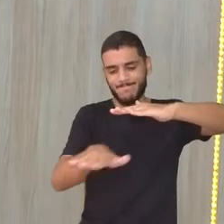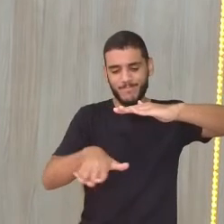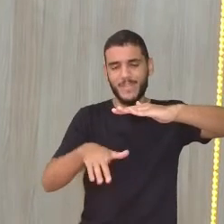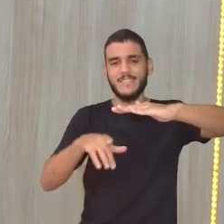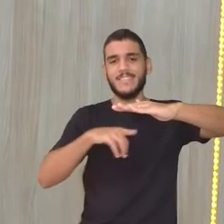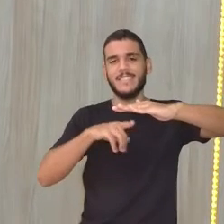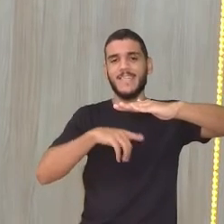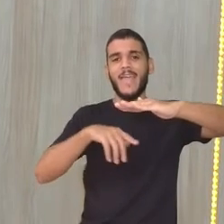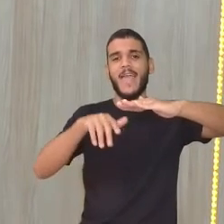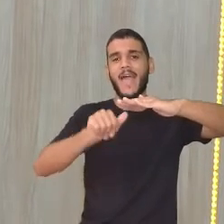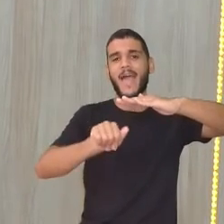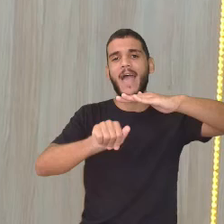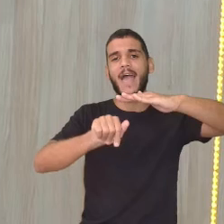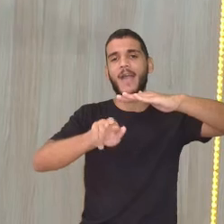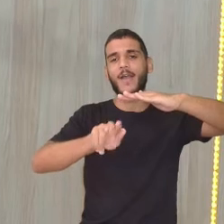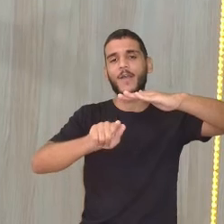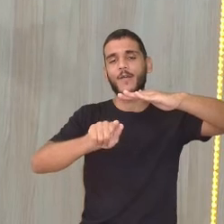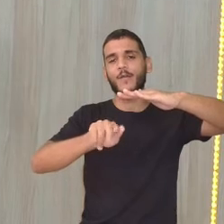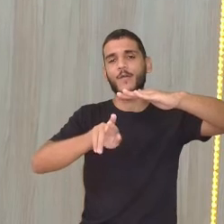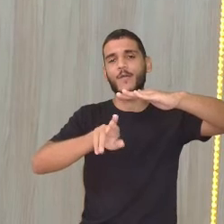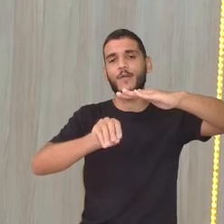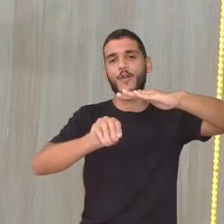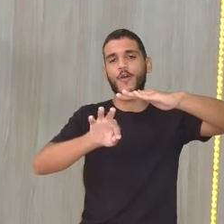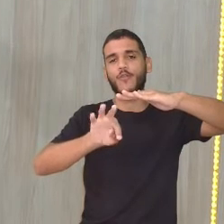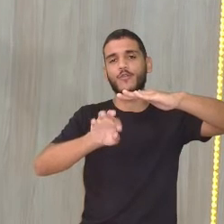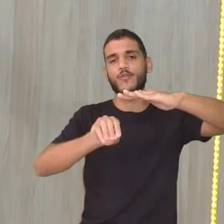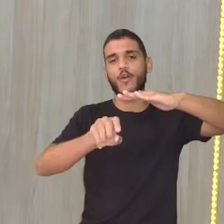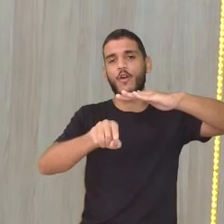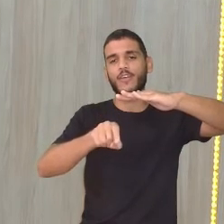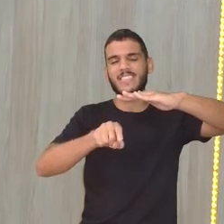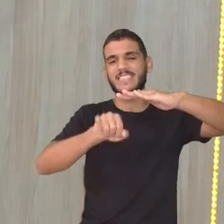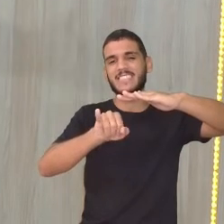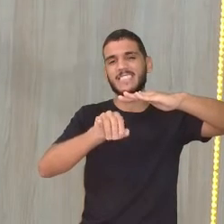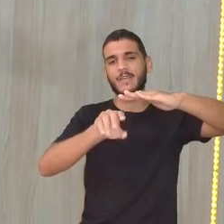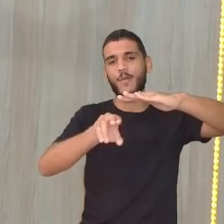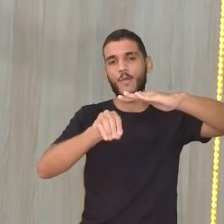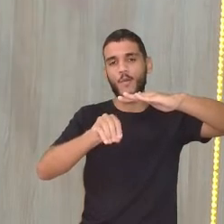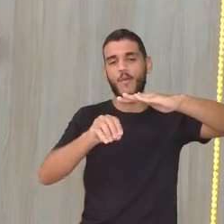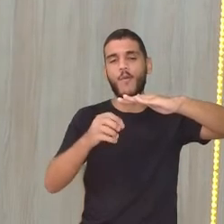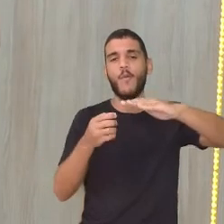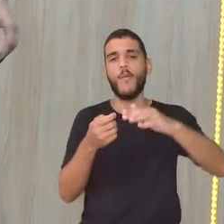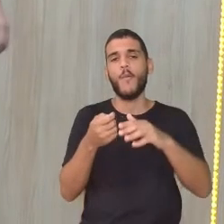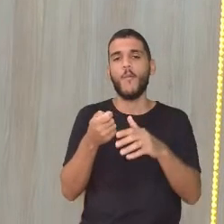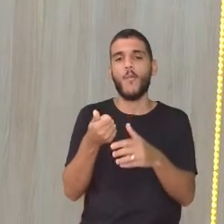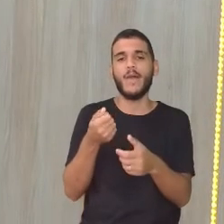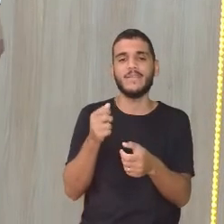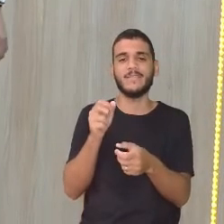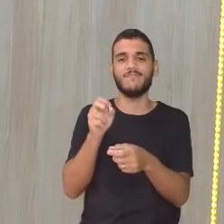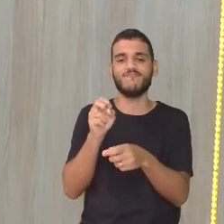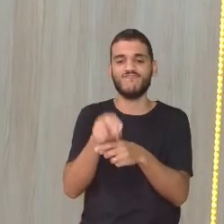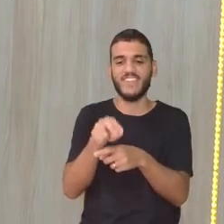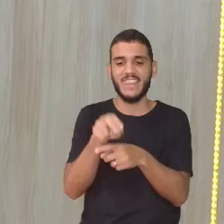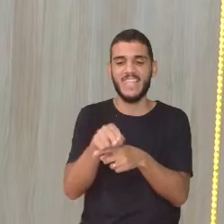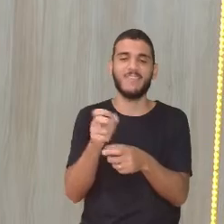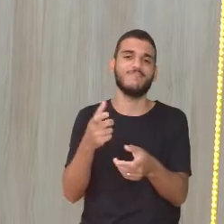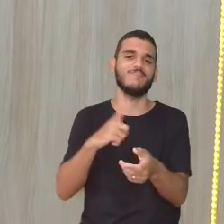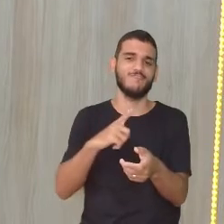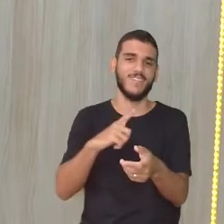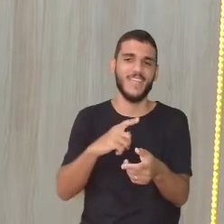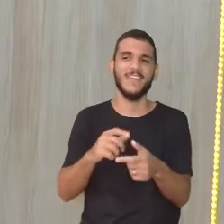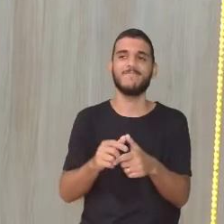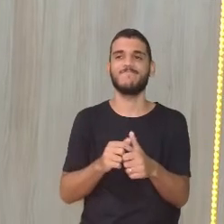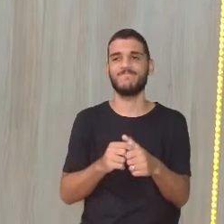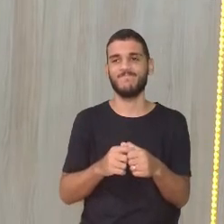veneno, né, gente? Então, o próprio gado, né? Com emissão de gases de efeito estufa, né? Então,